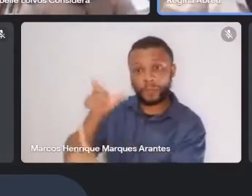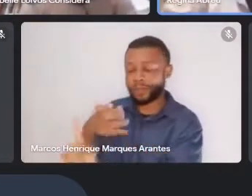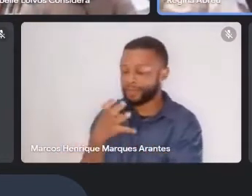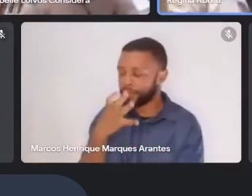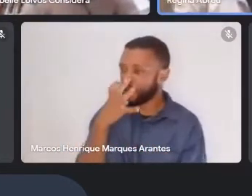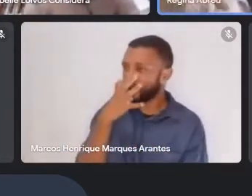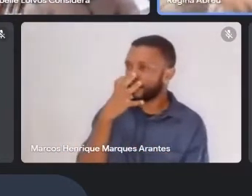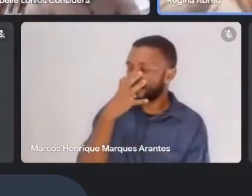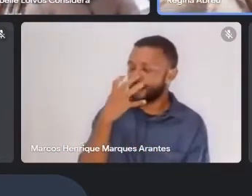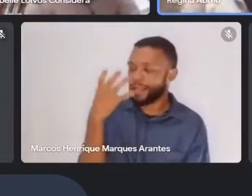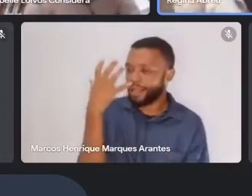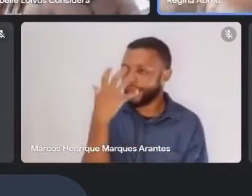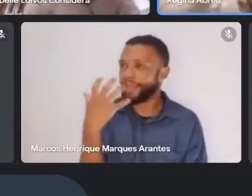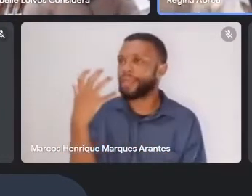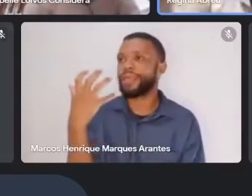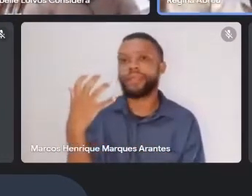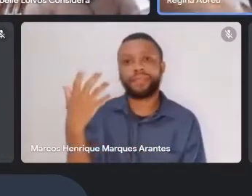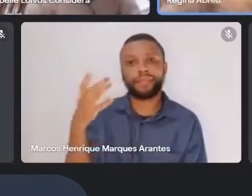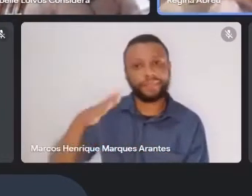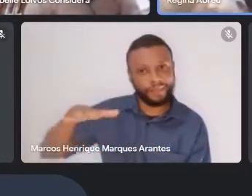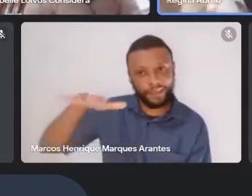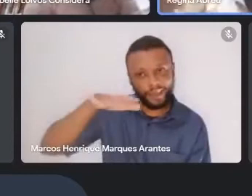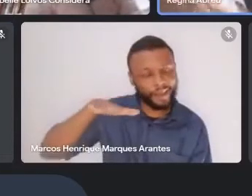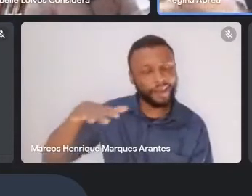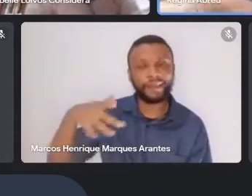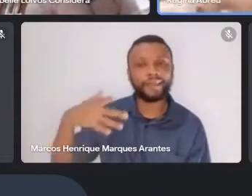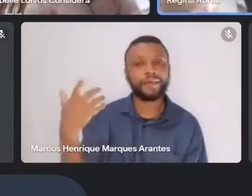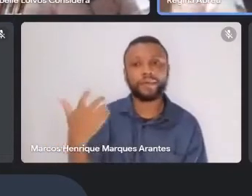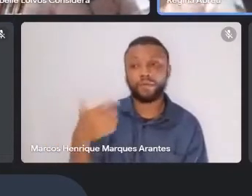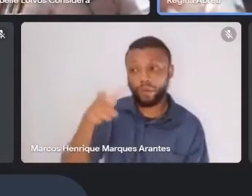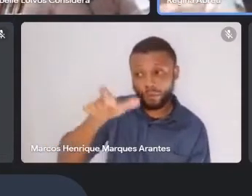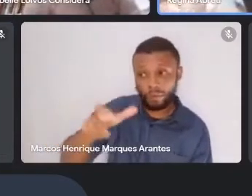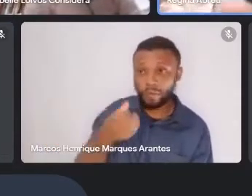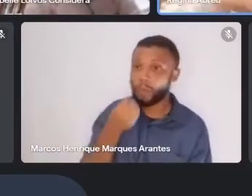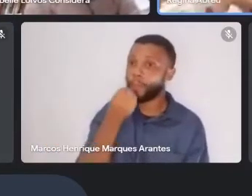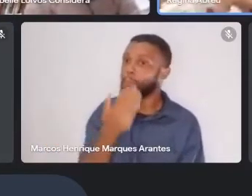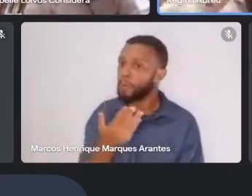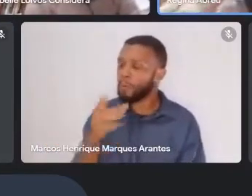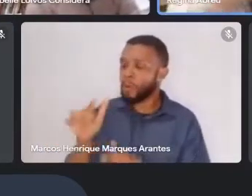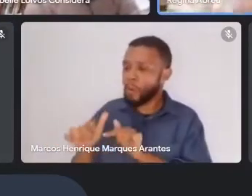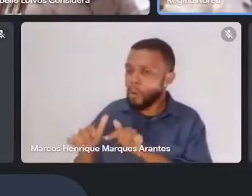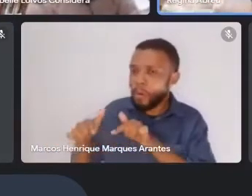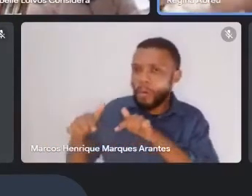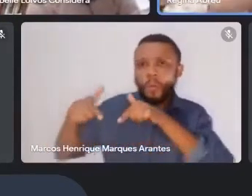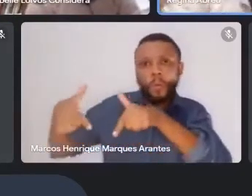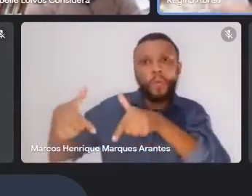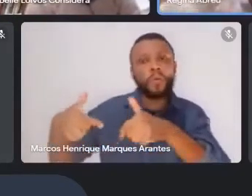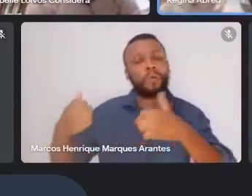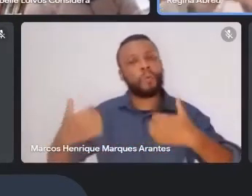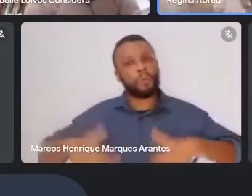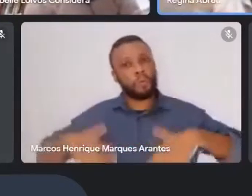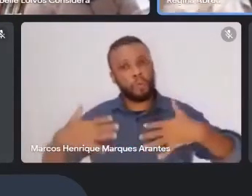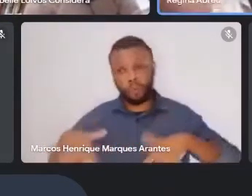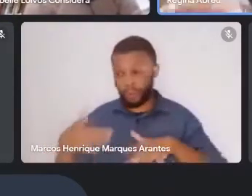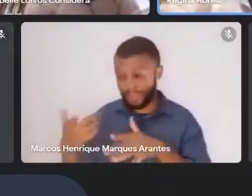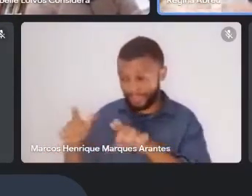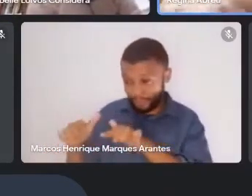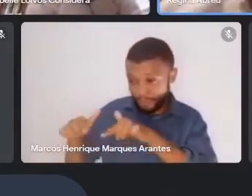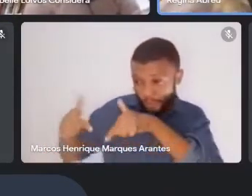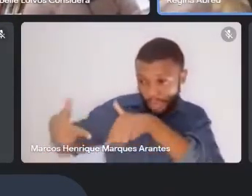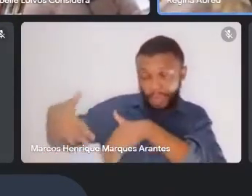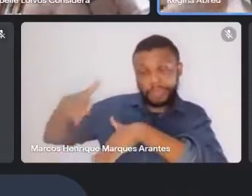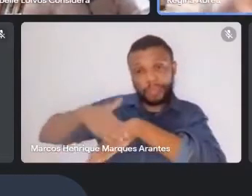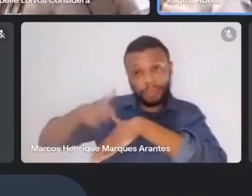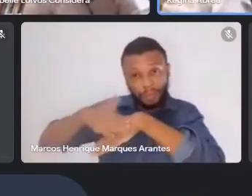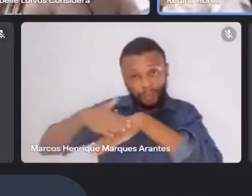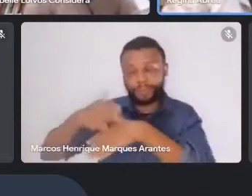admiráveis? Quais são as pessoas bacanas? Quais são as pessoas proativas? As pessoas que fazem alguma coisa pelo seu entorno,